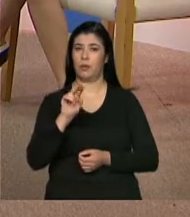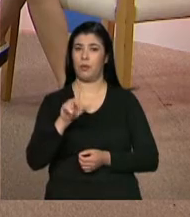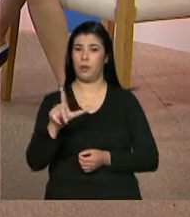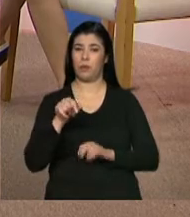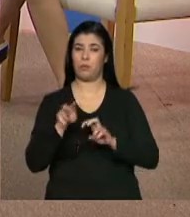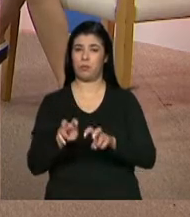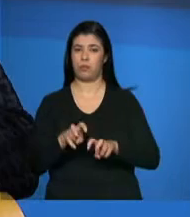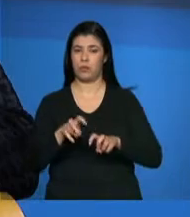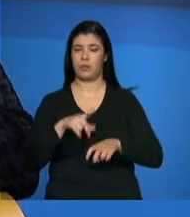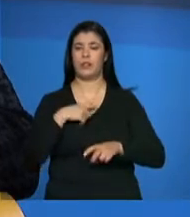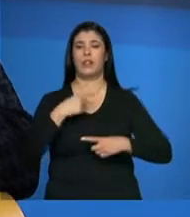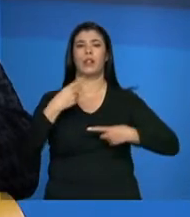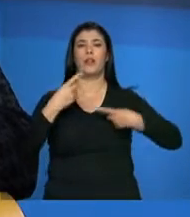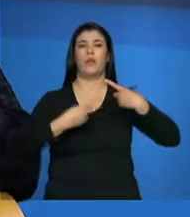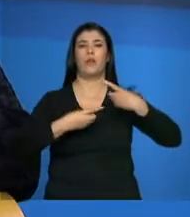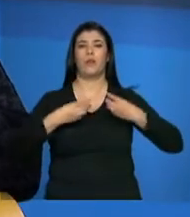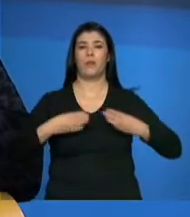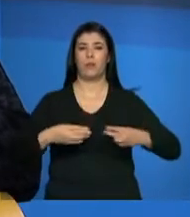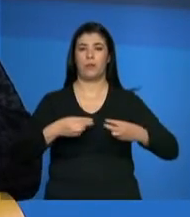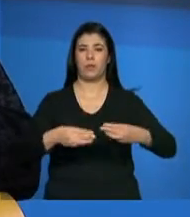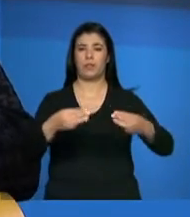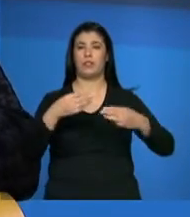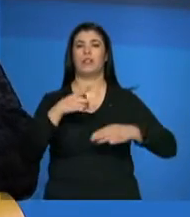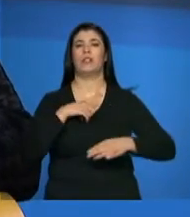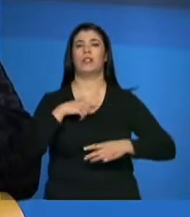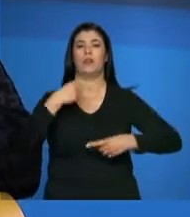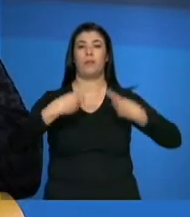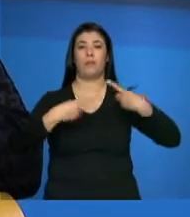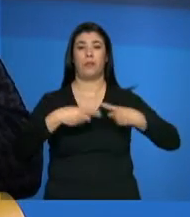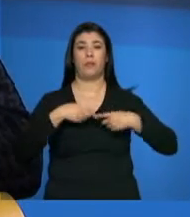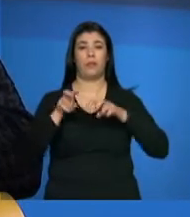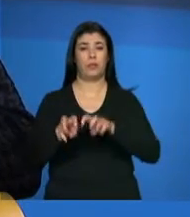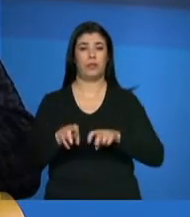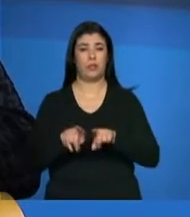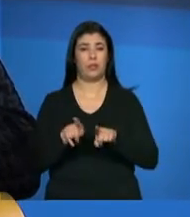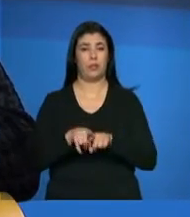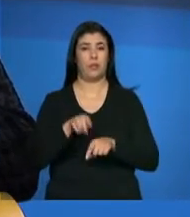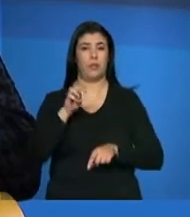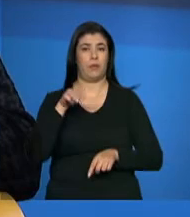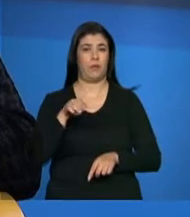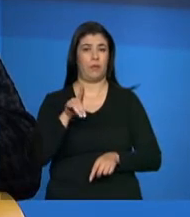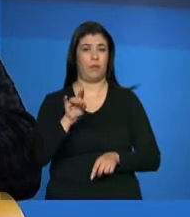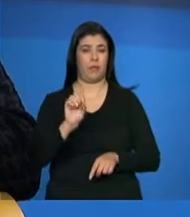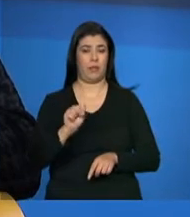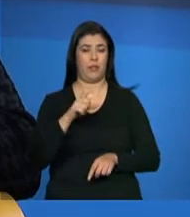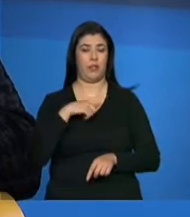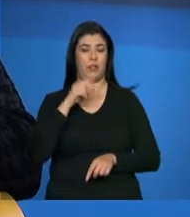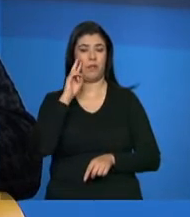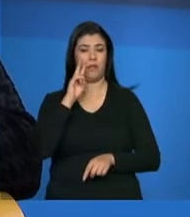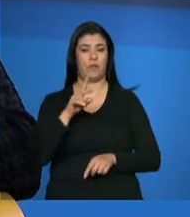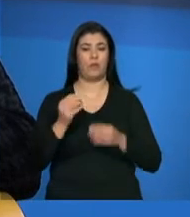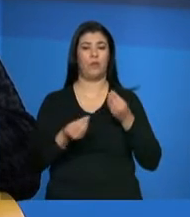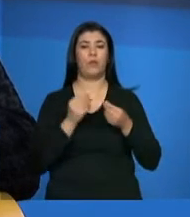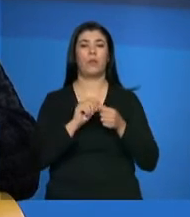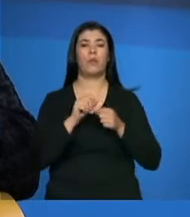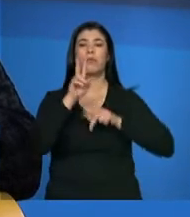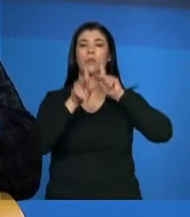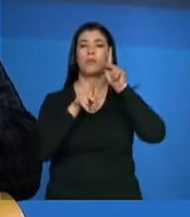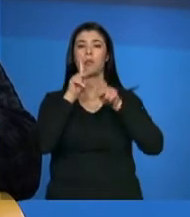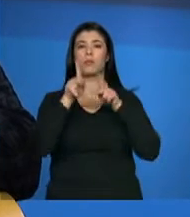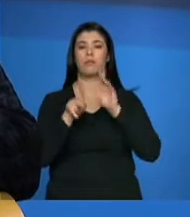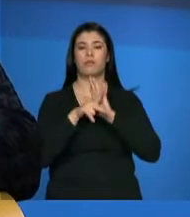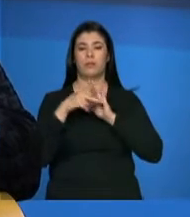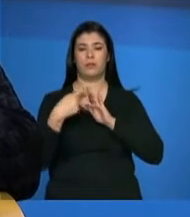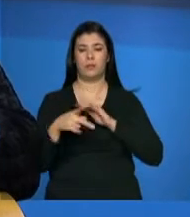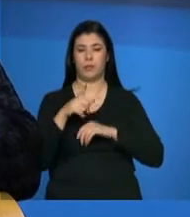lidam com a política agrária e também o MDS, que tem uma parcela nessa política também, tem um olhar sobre a população que vai